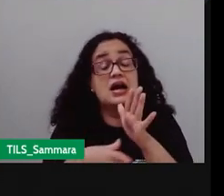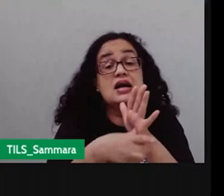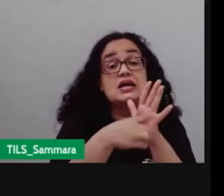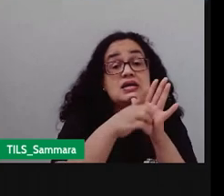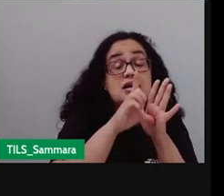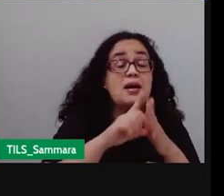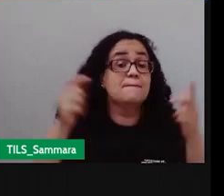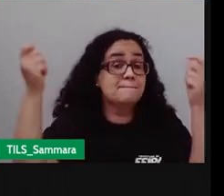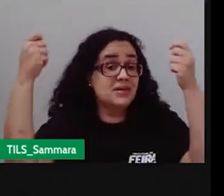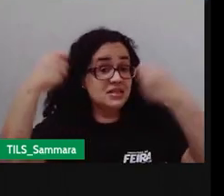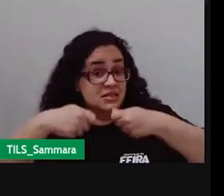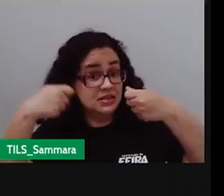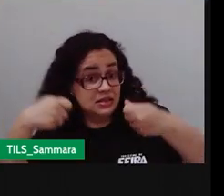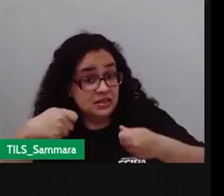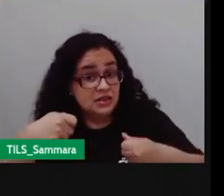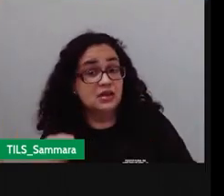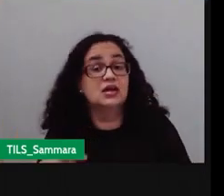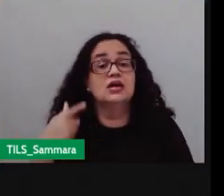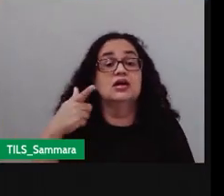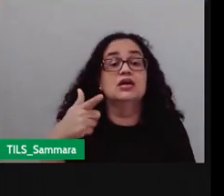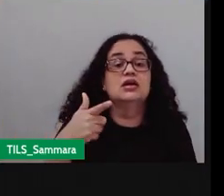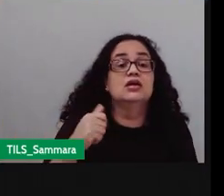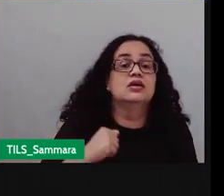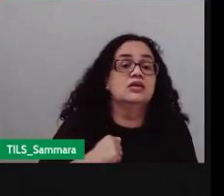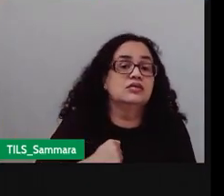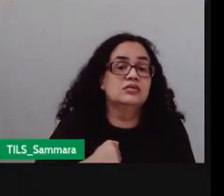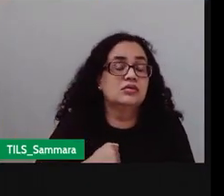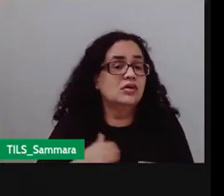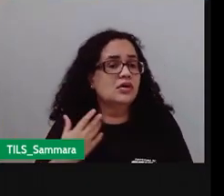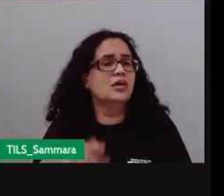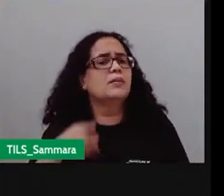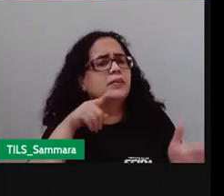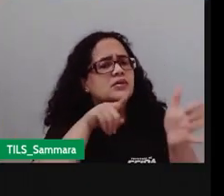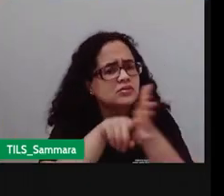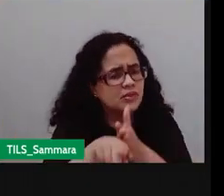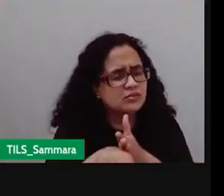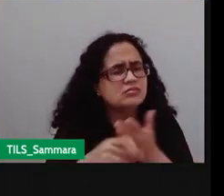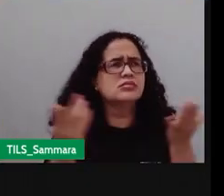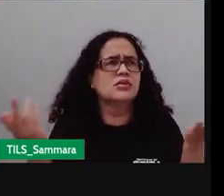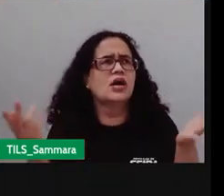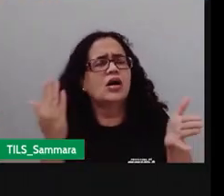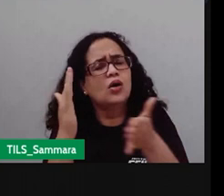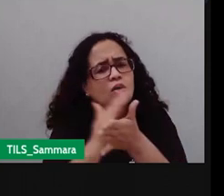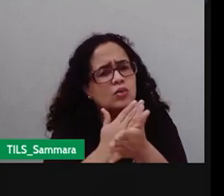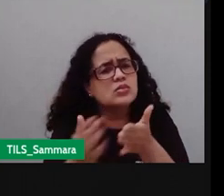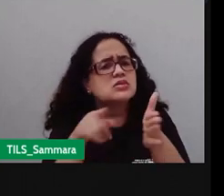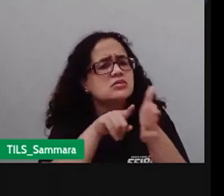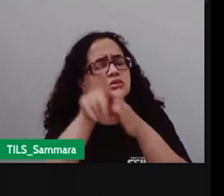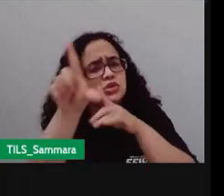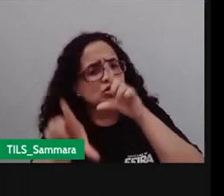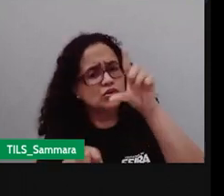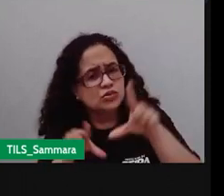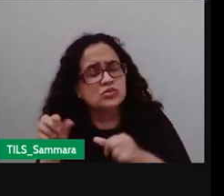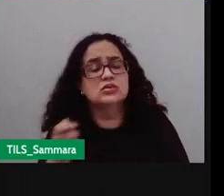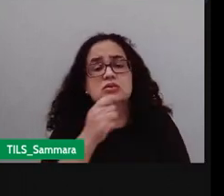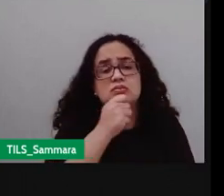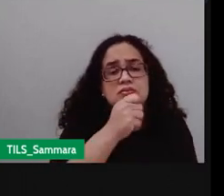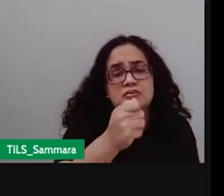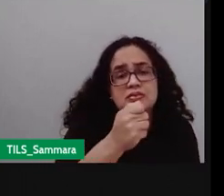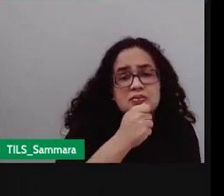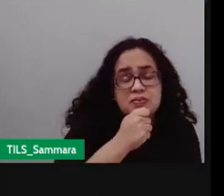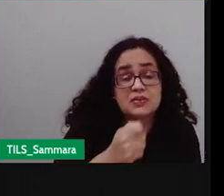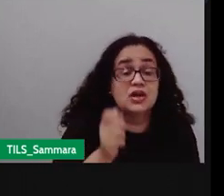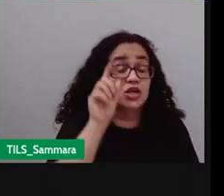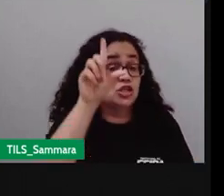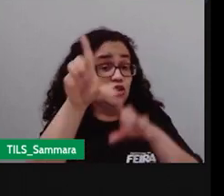tudo você tem precisa o que você precisa de algumas perguntas né você vai escolher alguém para entrevistar e para